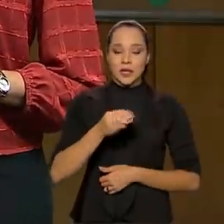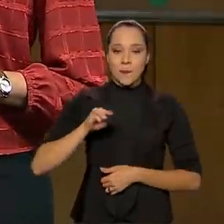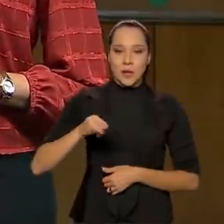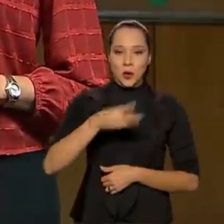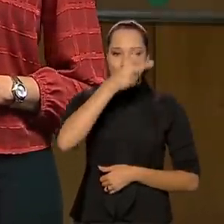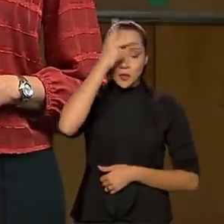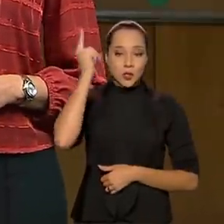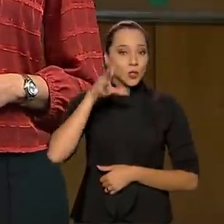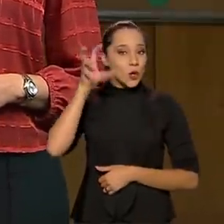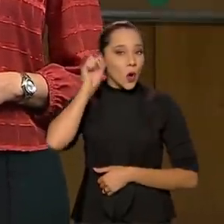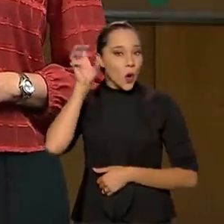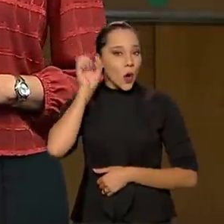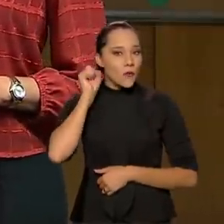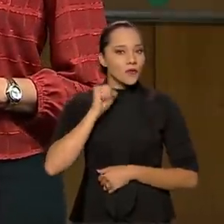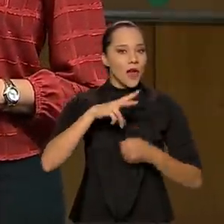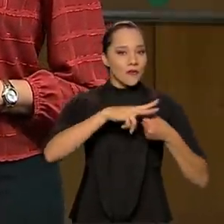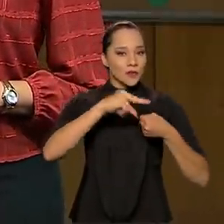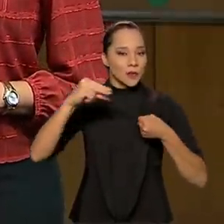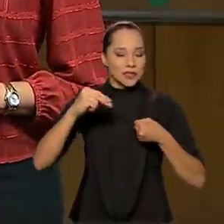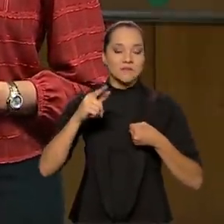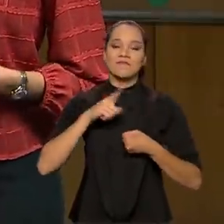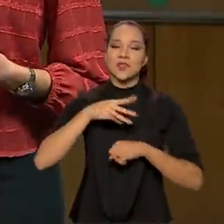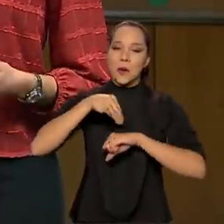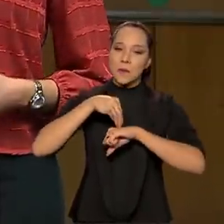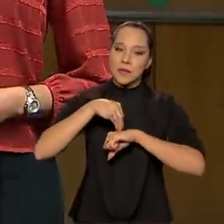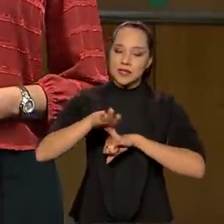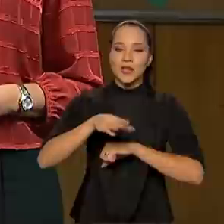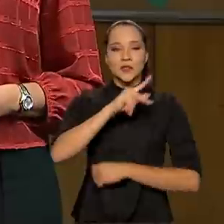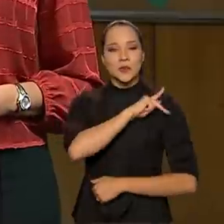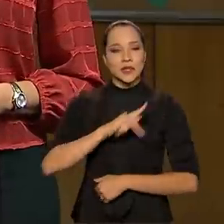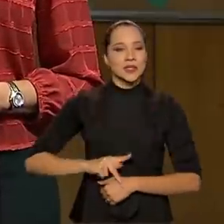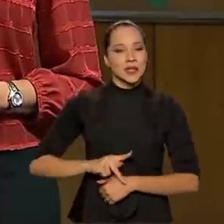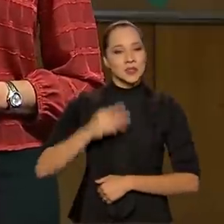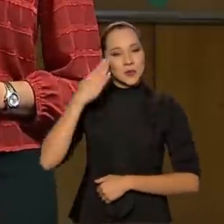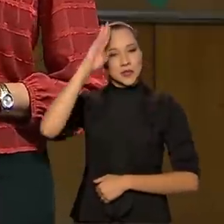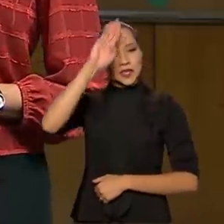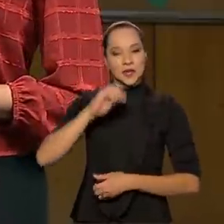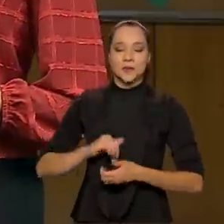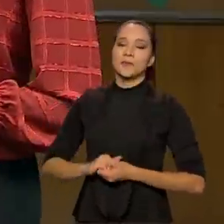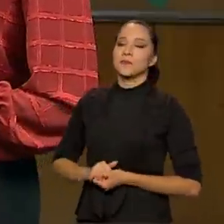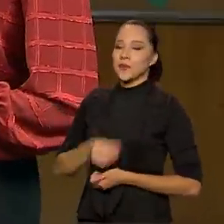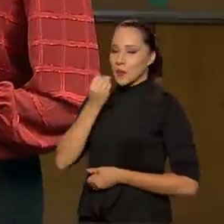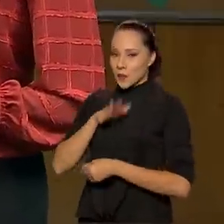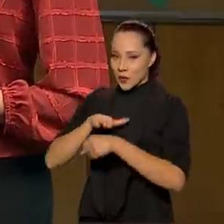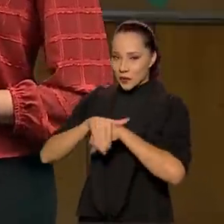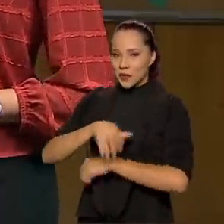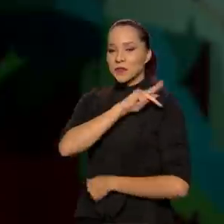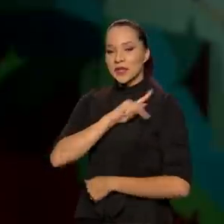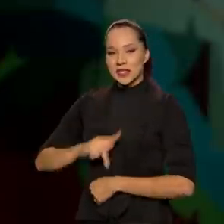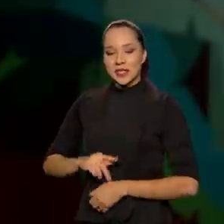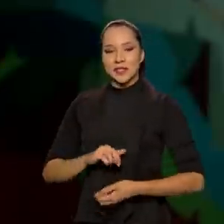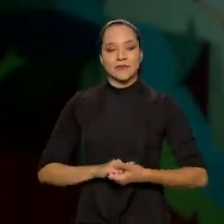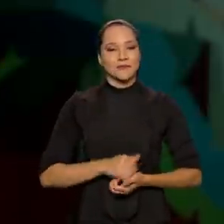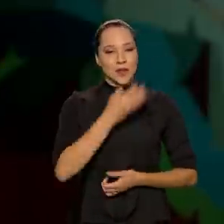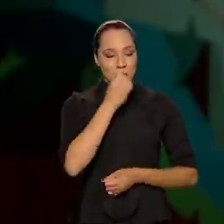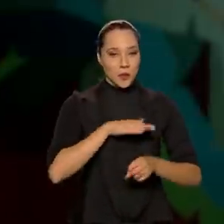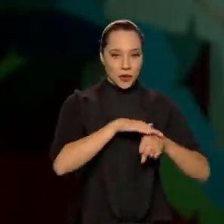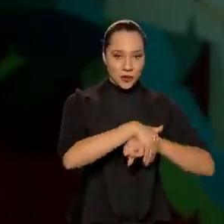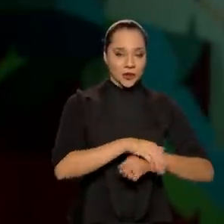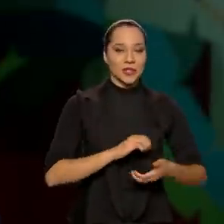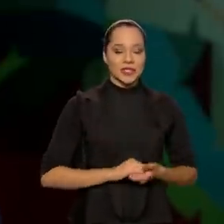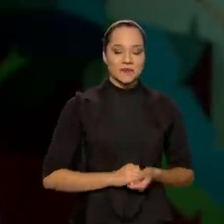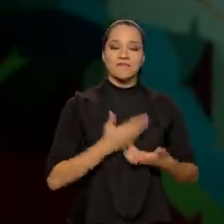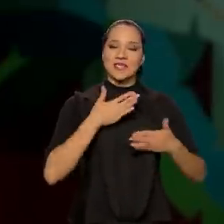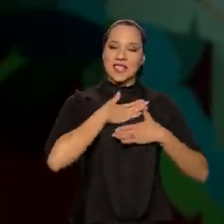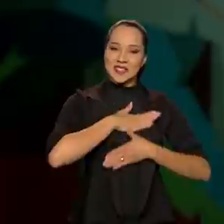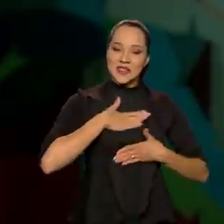de ouvintes da Voz do Brasil recebem uma mensagem do presidente Jair Bolsonaro. Boa noite, presidente. Boa noite, é uma